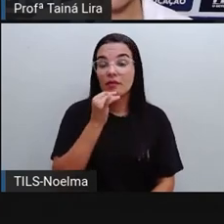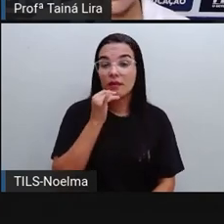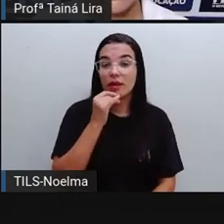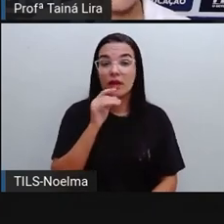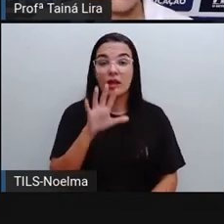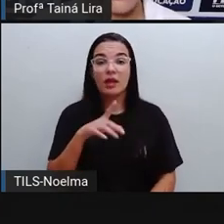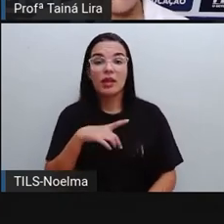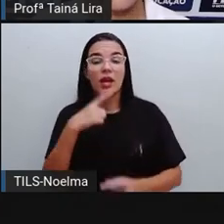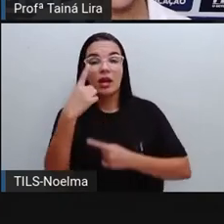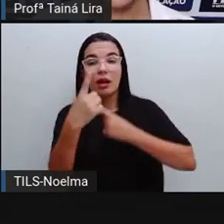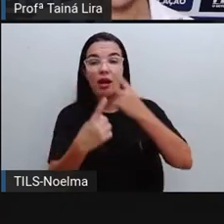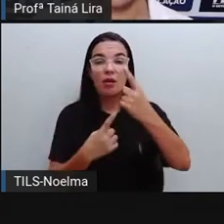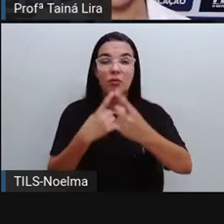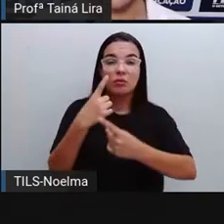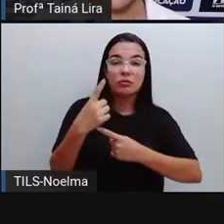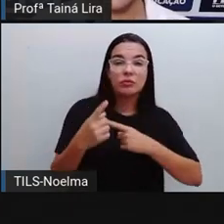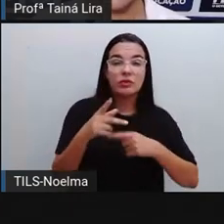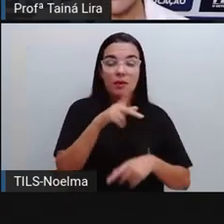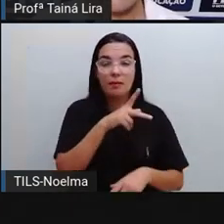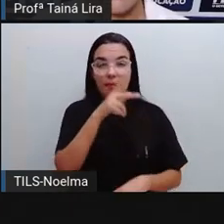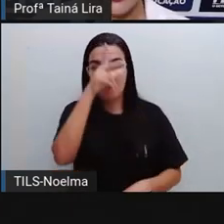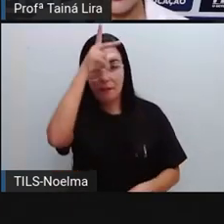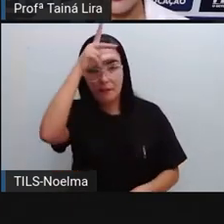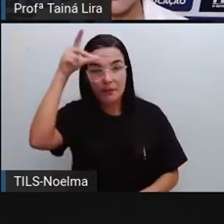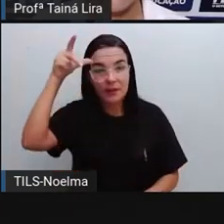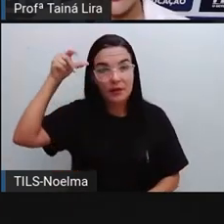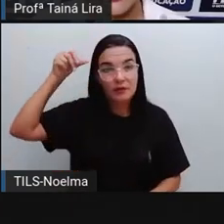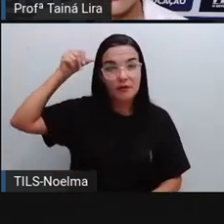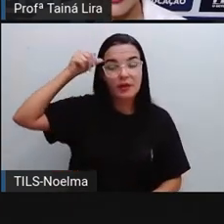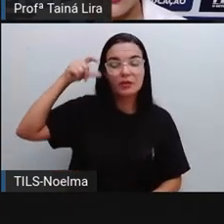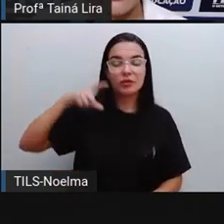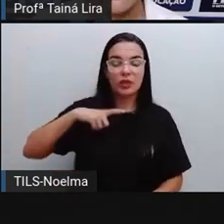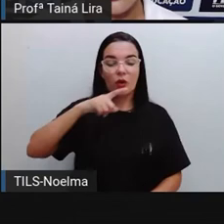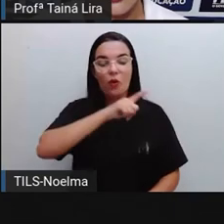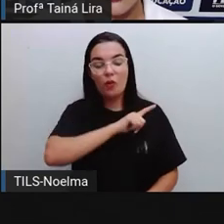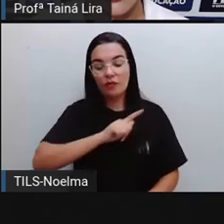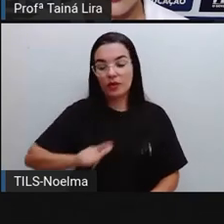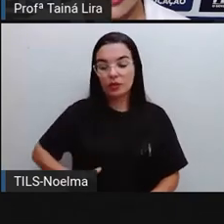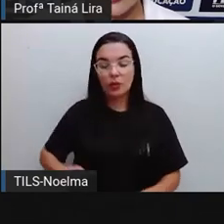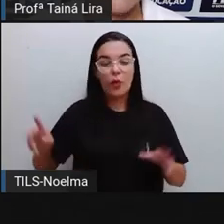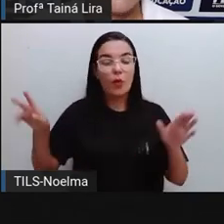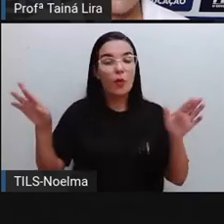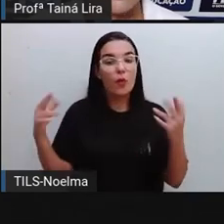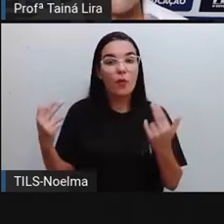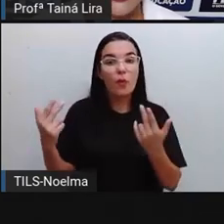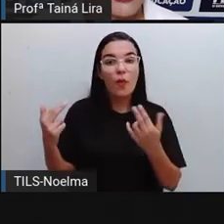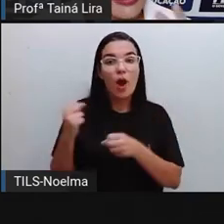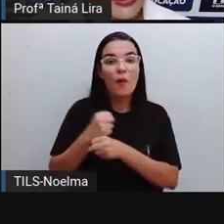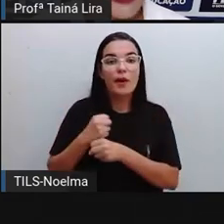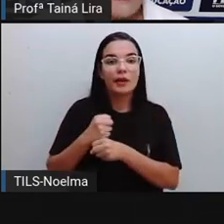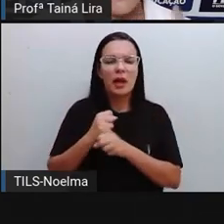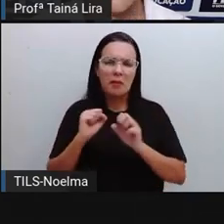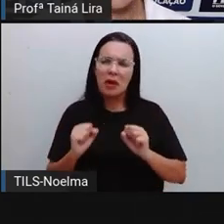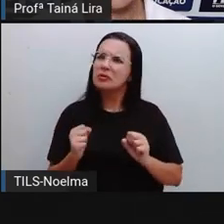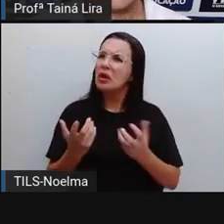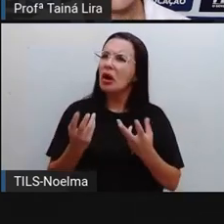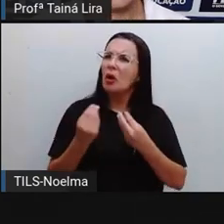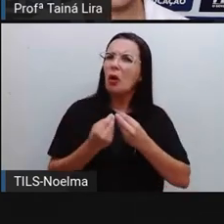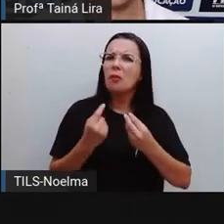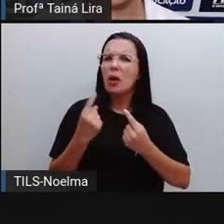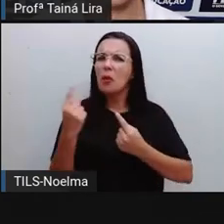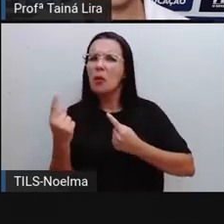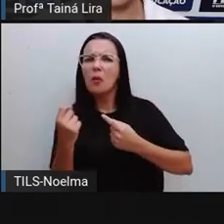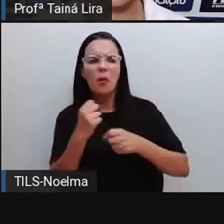vocês vão ver que tem alguns prefeitos que governaram aí no mesmo ano. Aí você pode ficar, né, porque